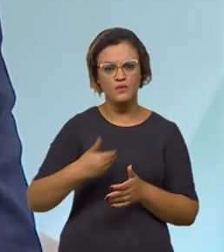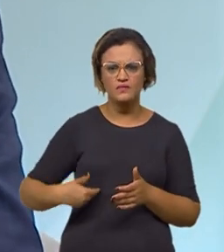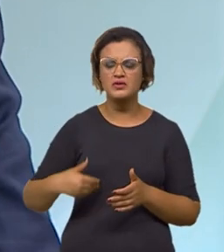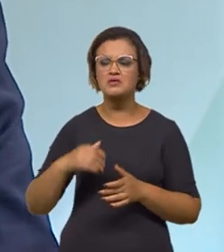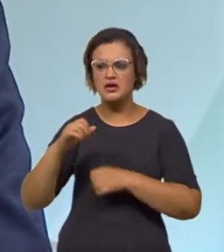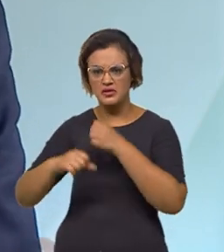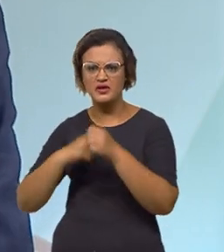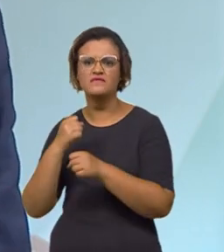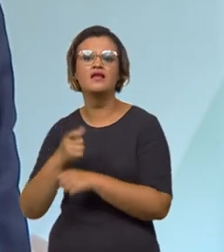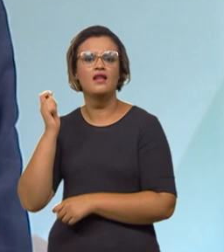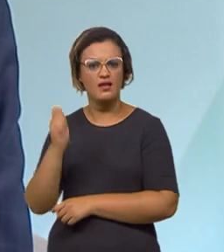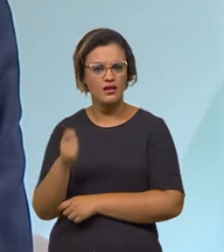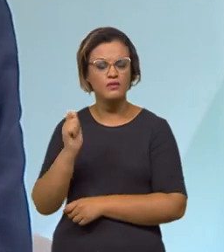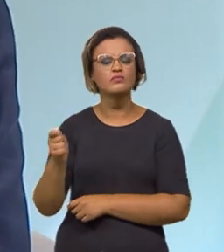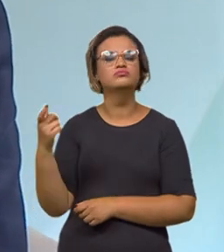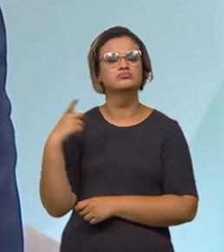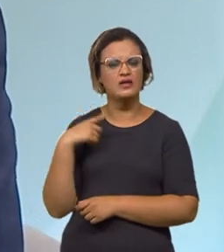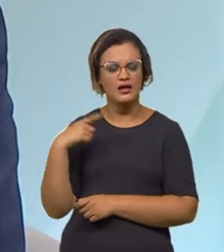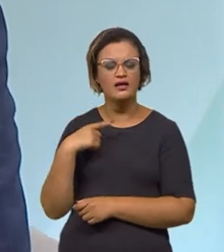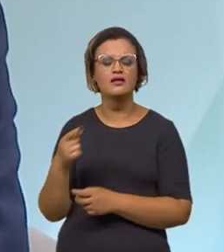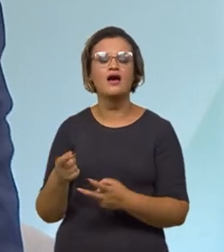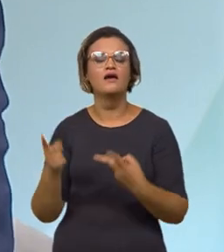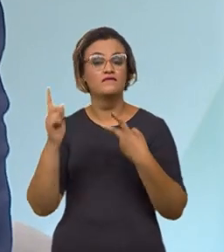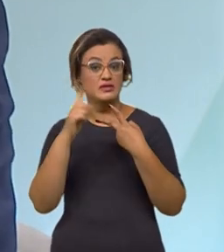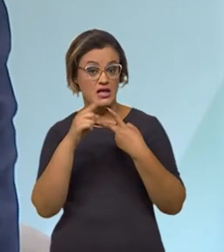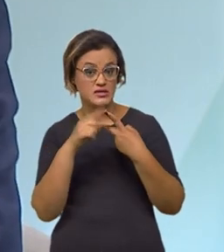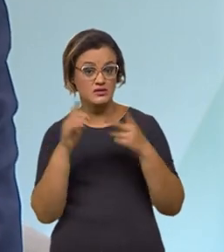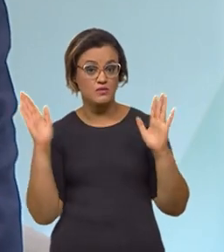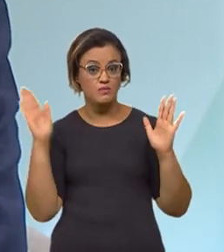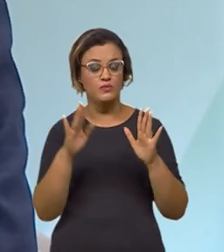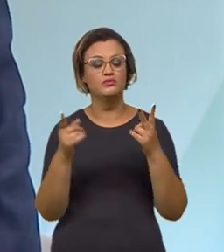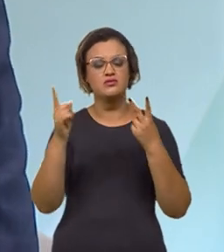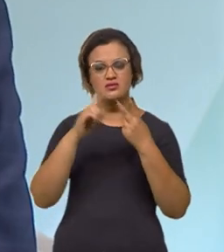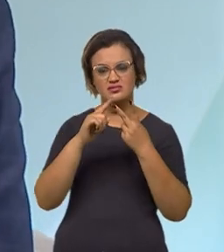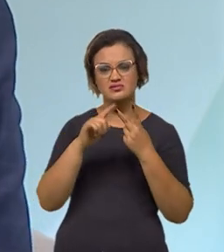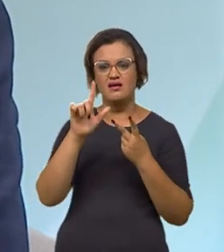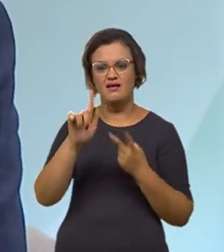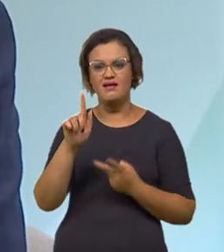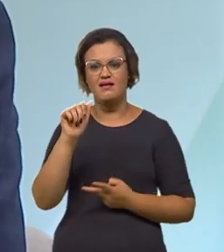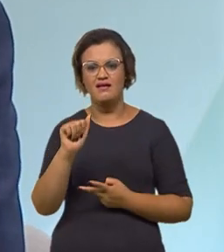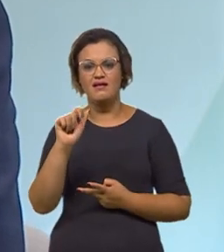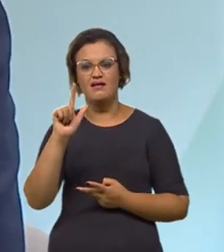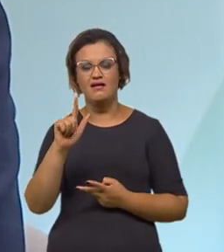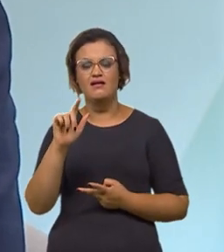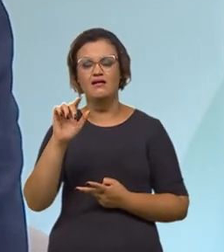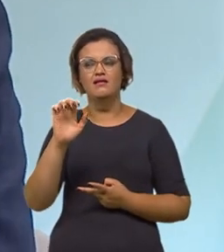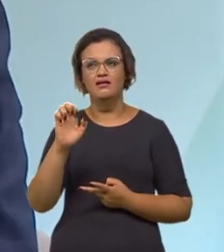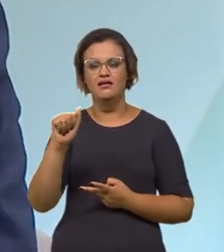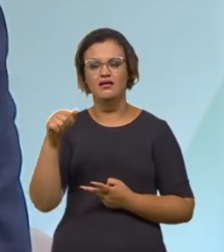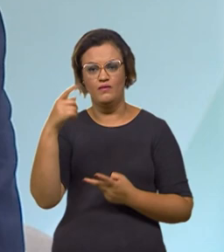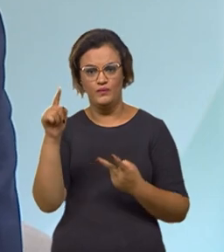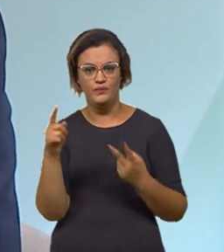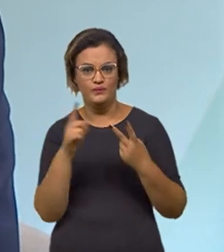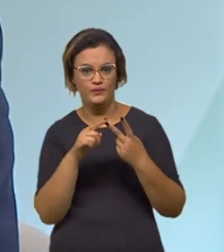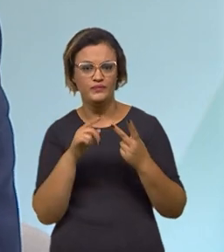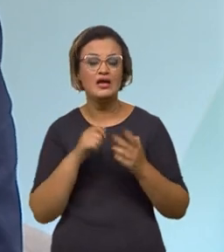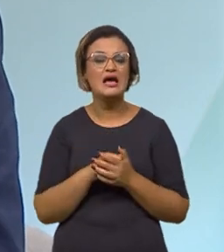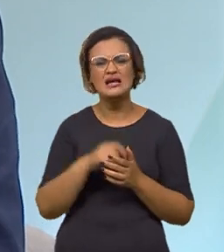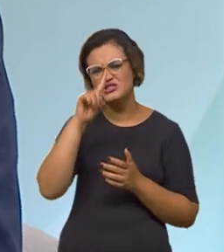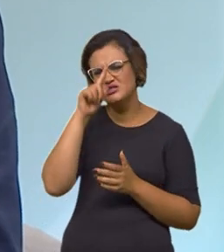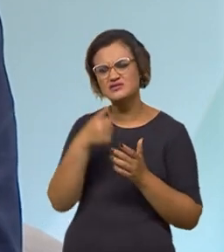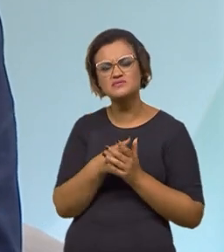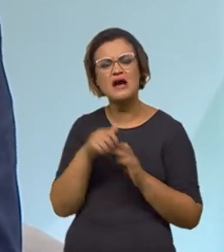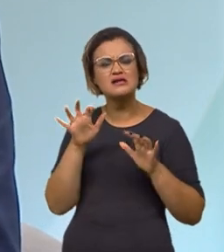que vem, nós vamos ter leilão novamente, vem o aeroporto de Santos Dumont junto com o aeroporto de Galeão. E essa decisão foi feita, e tomamos essa decisão porque